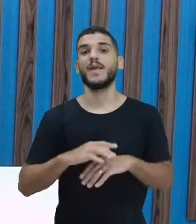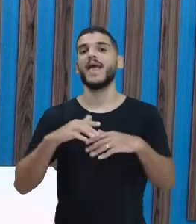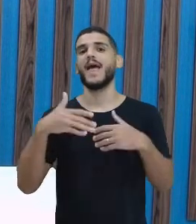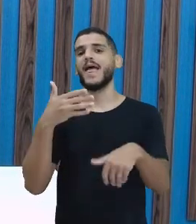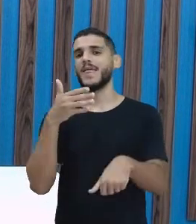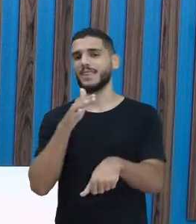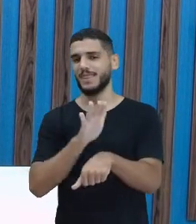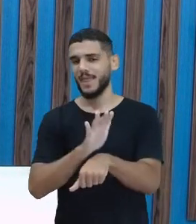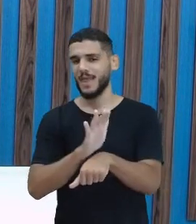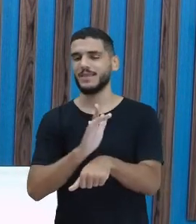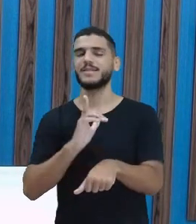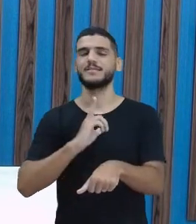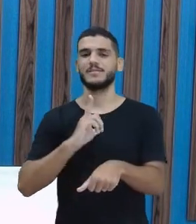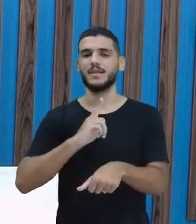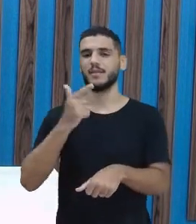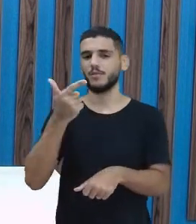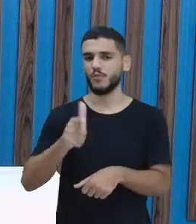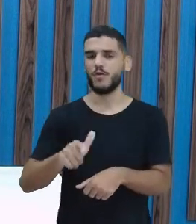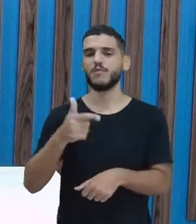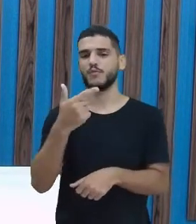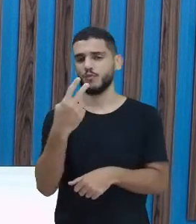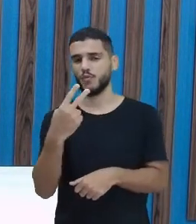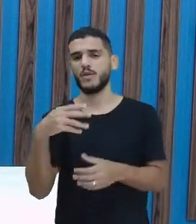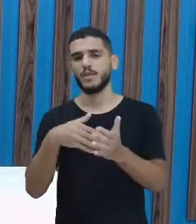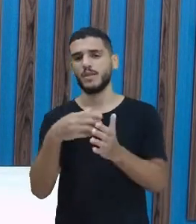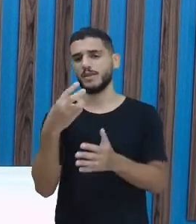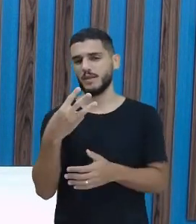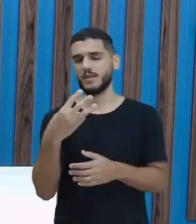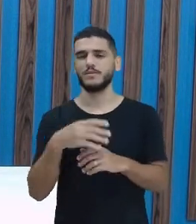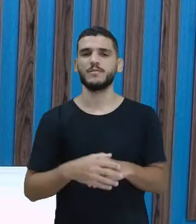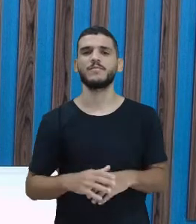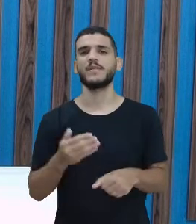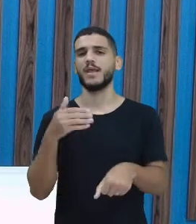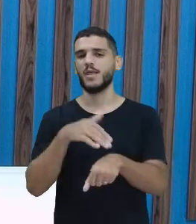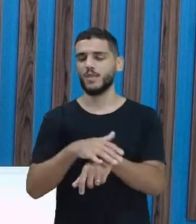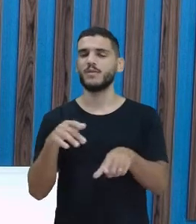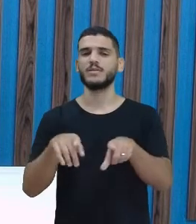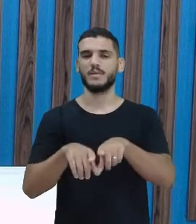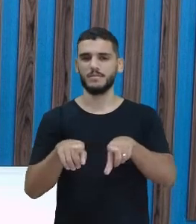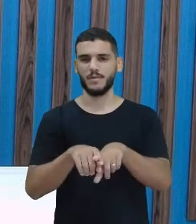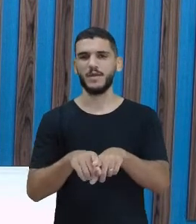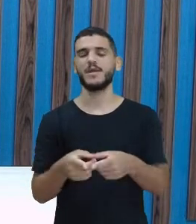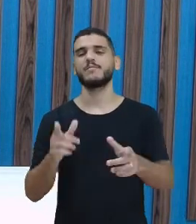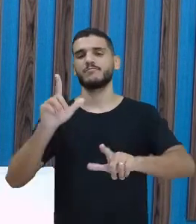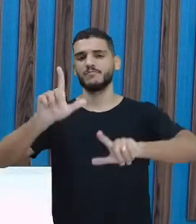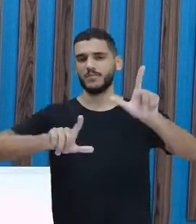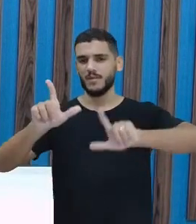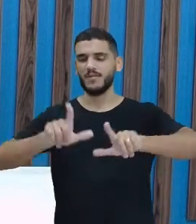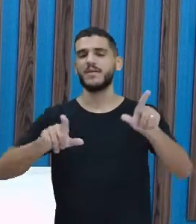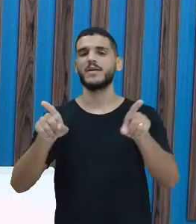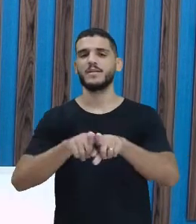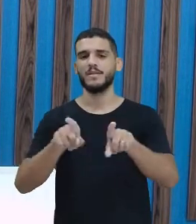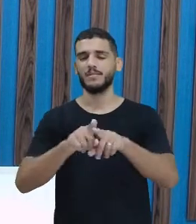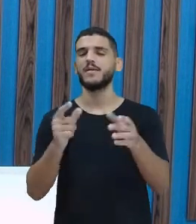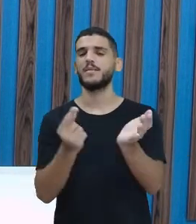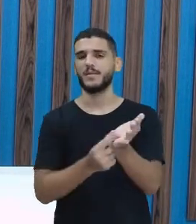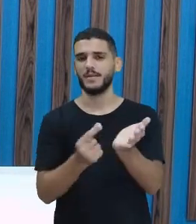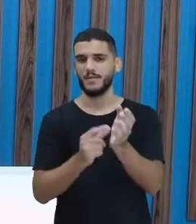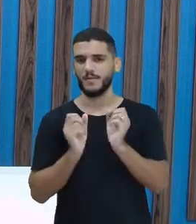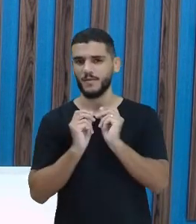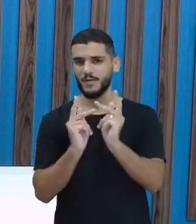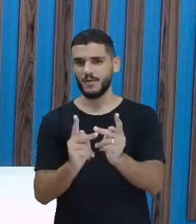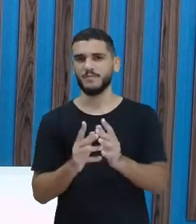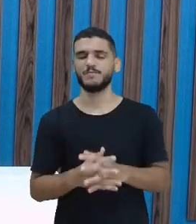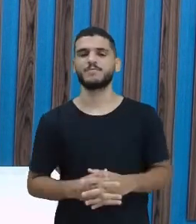reprise, à tarde, das 14h às 15h e à noite também, tanto na TV quanto no aplicativo.